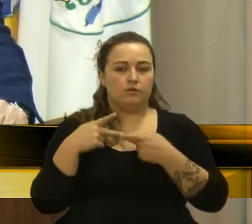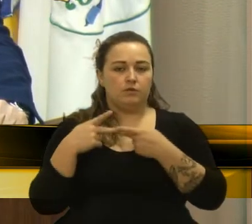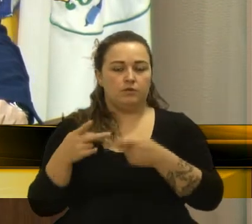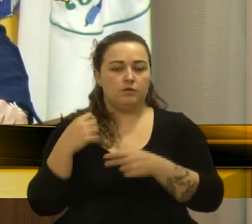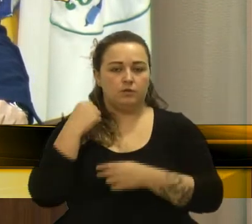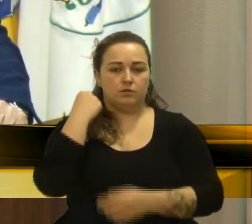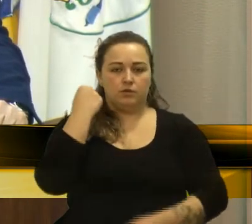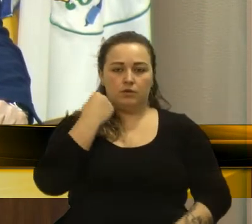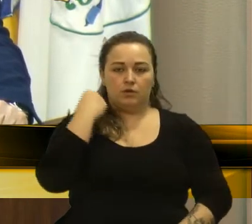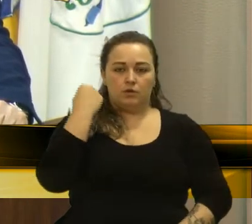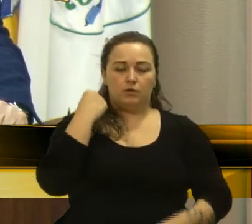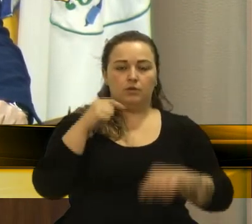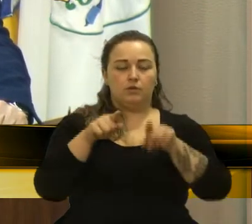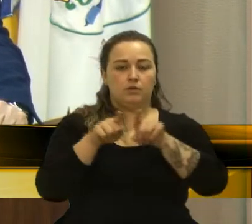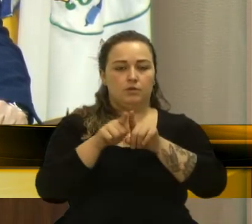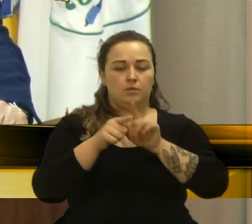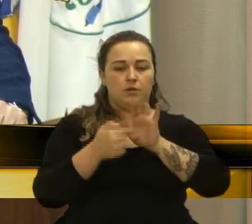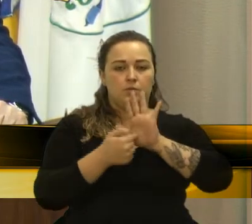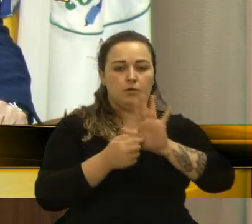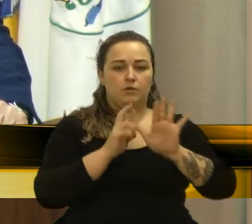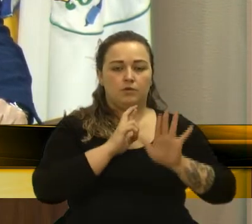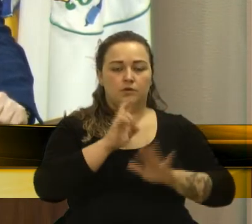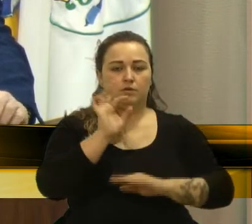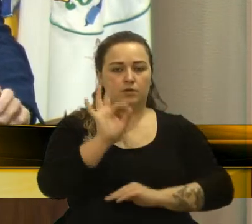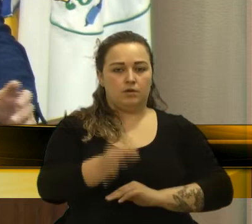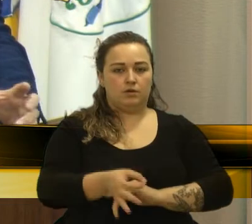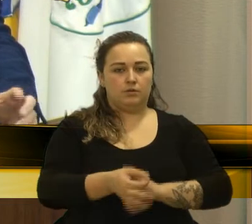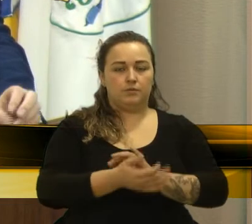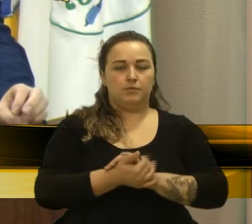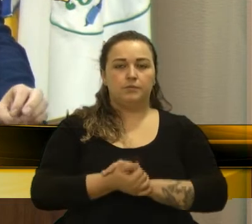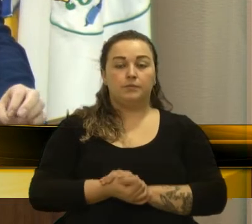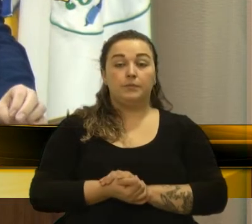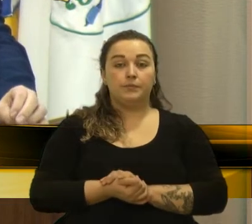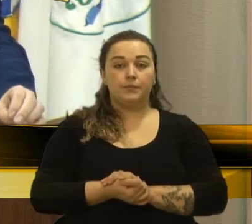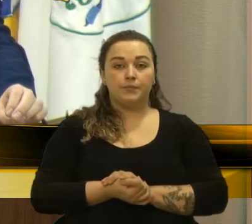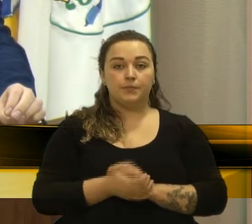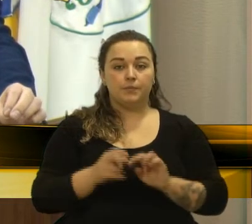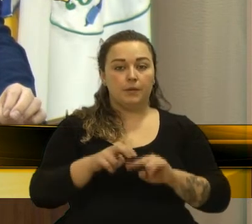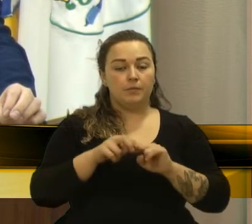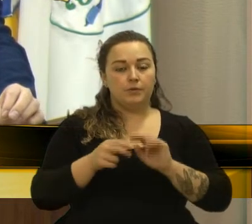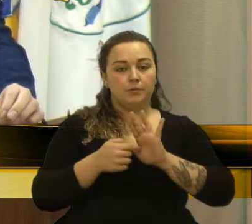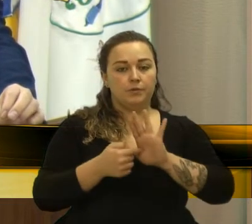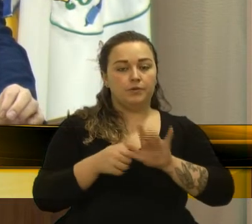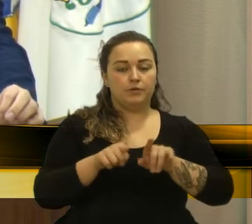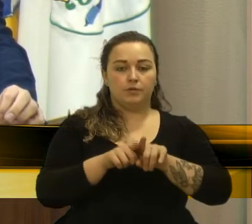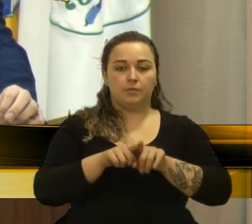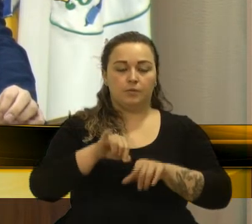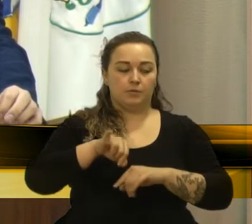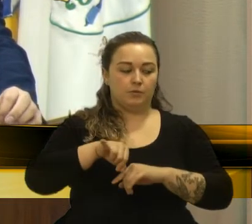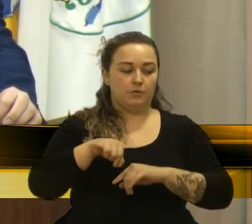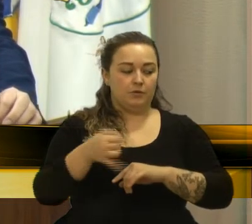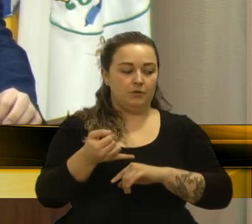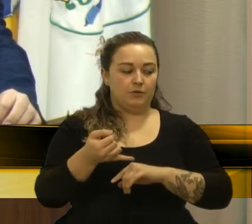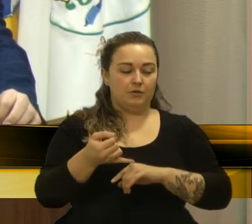e dá o resultado. E agora, então, está aí a oportunidade de defendermos